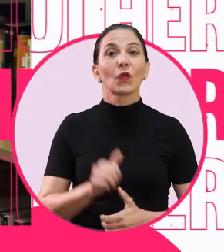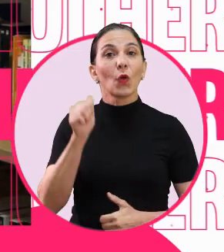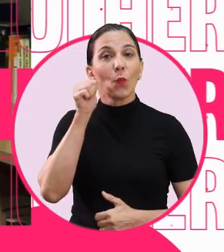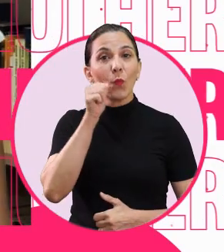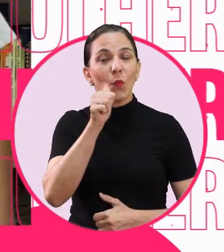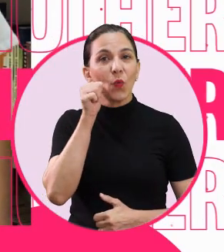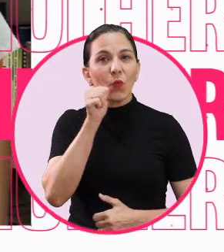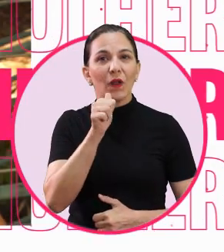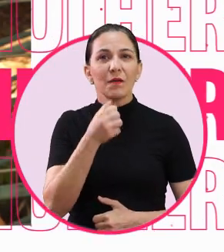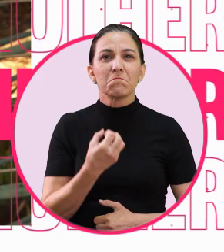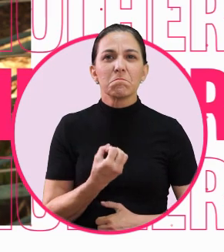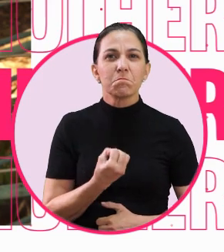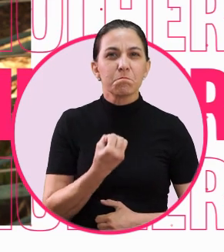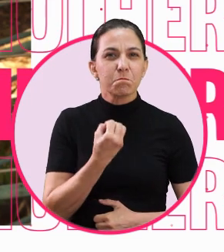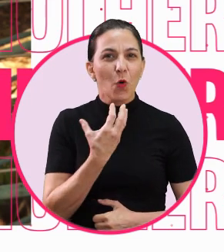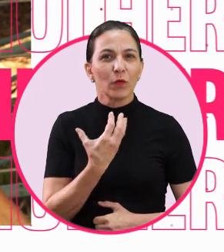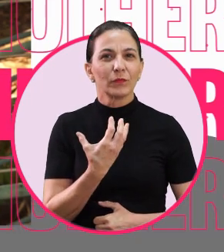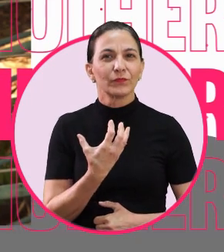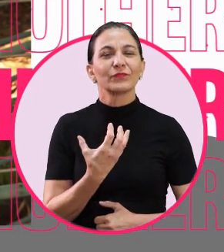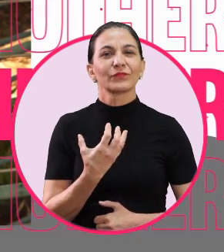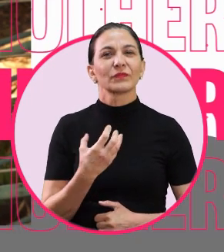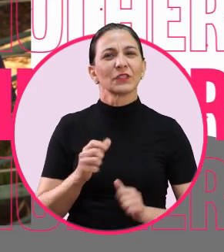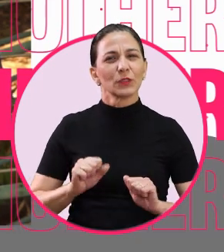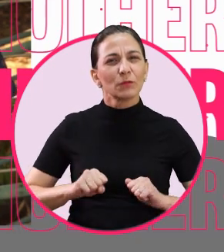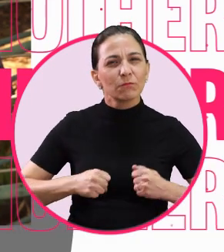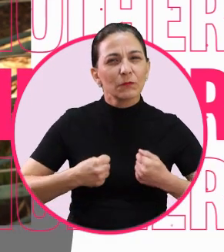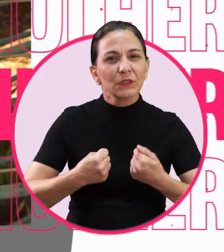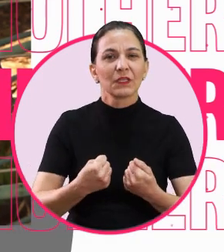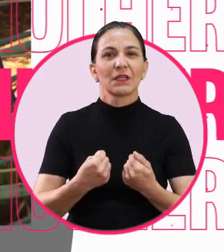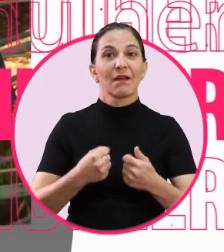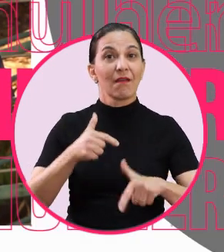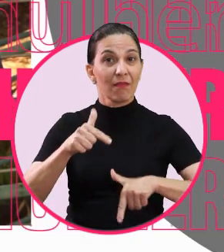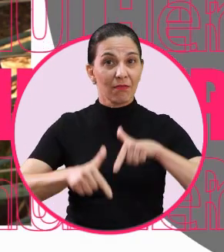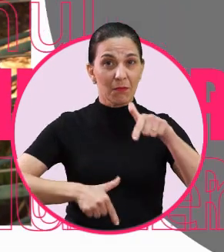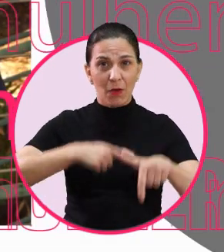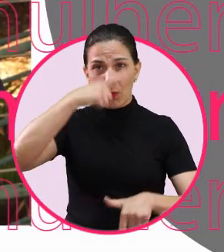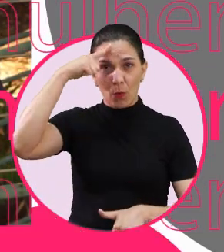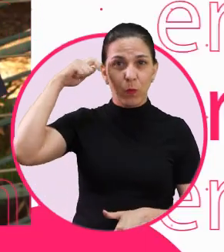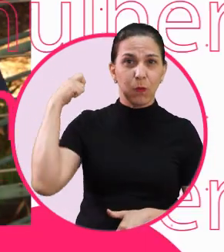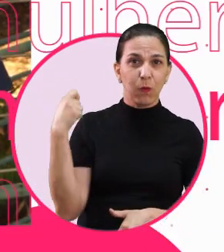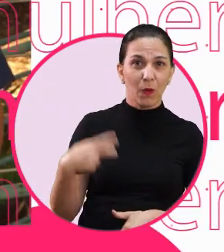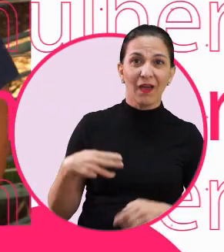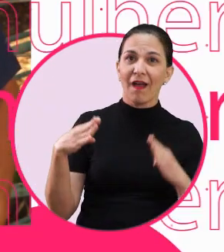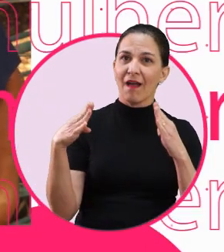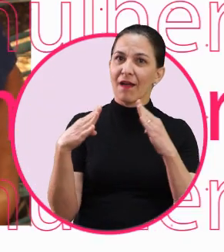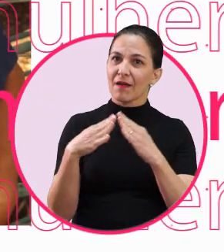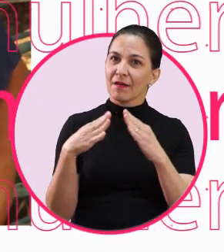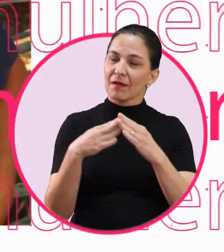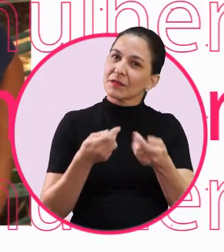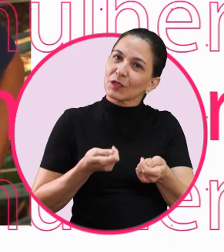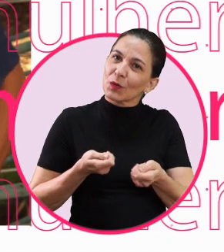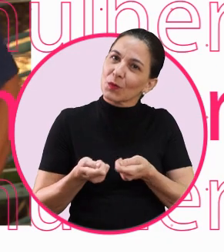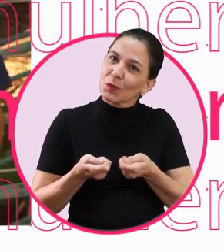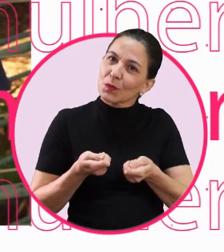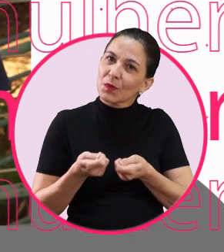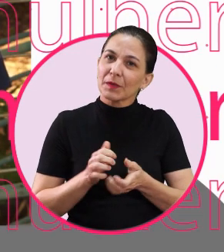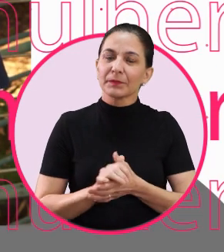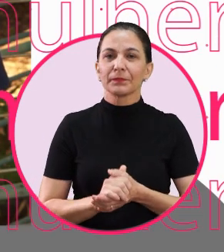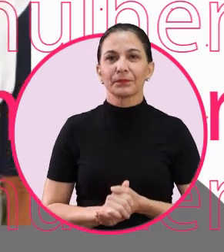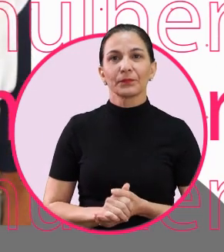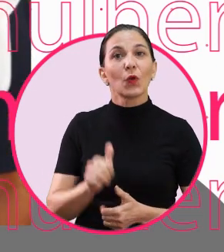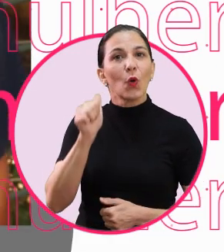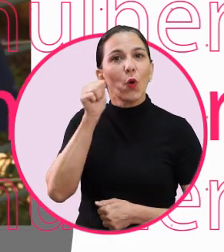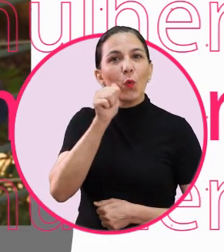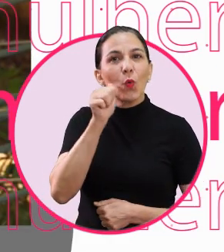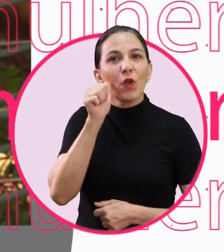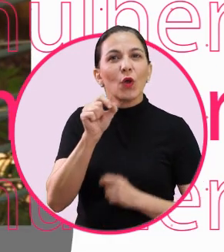Ser mulher é tudo de bom, né? Ser guerreira, trabalhadora, não está bem conduzir